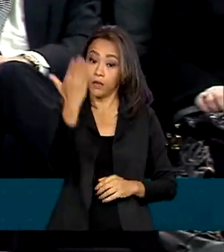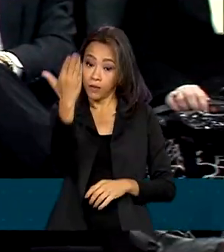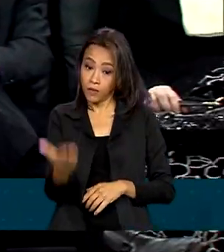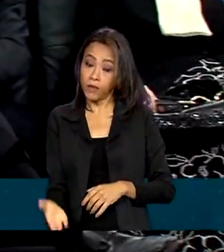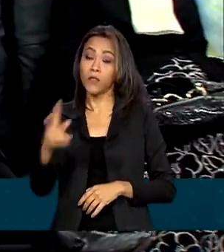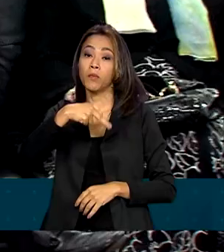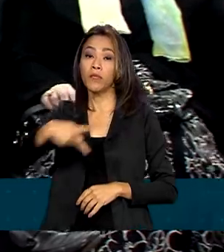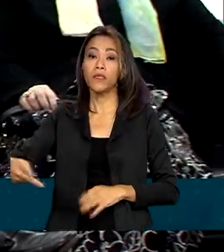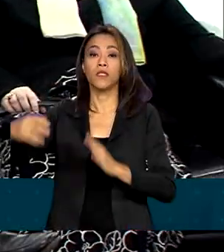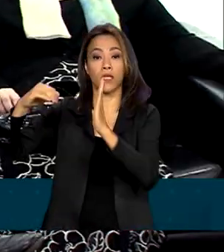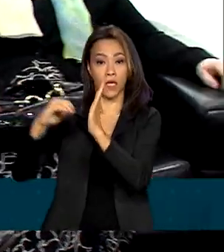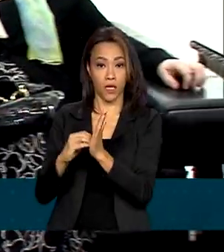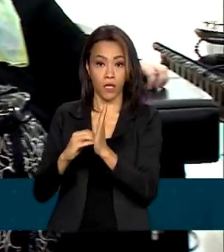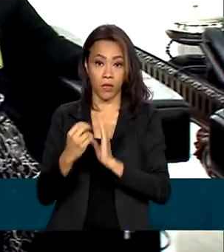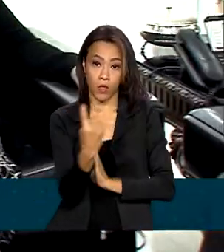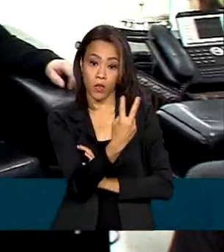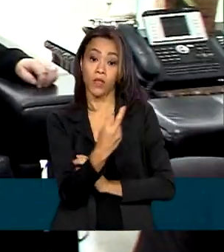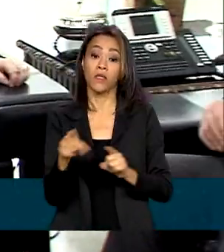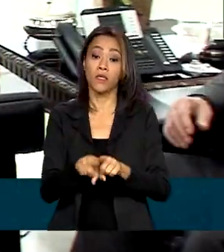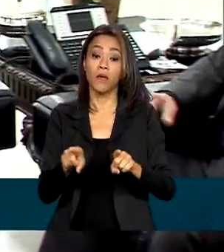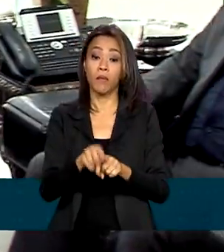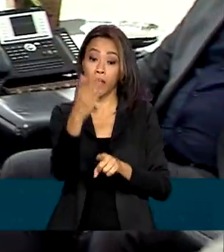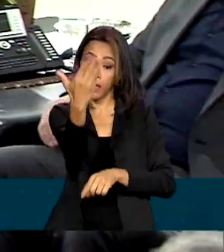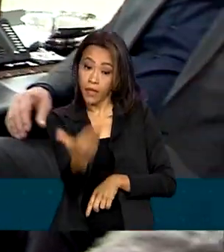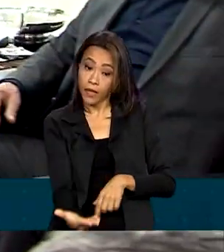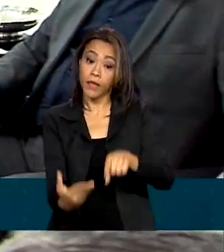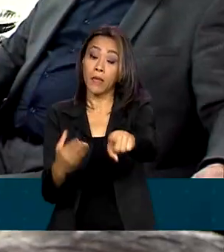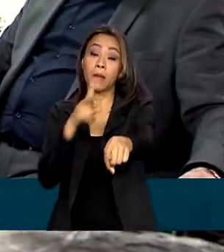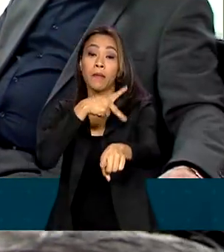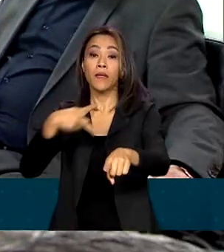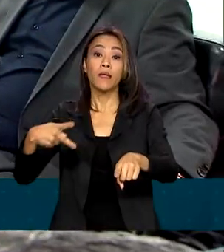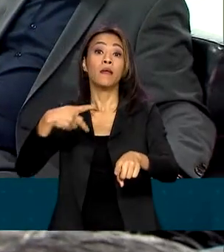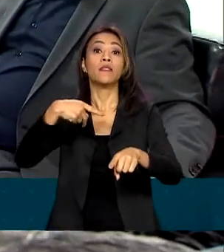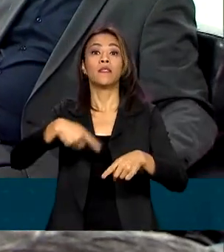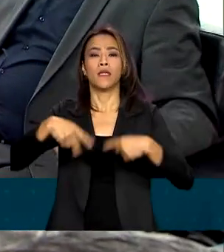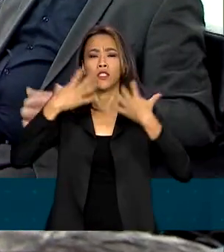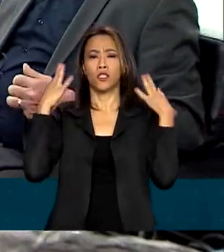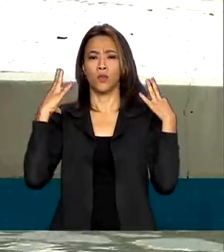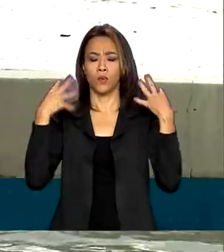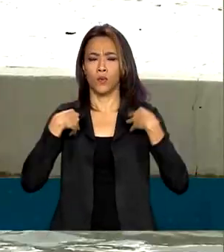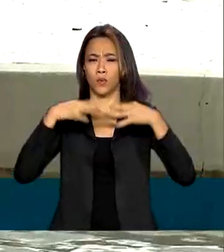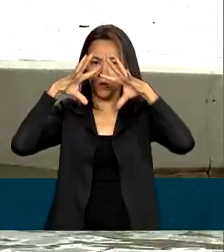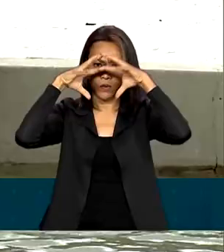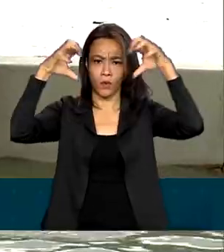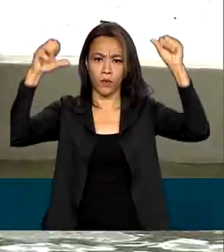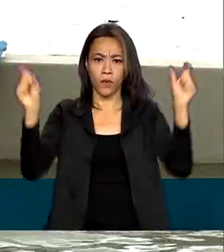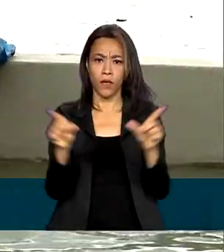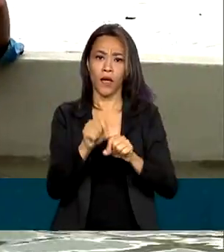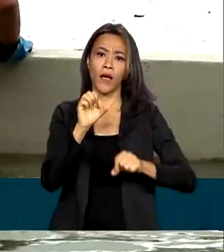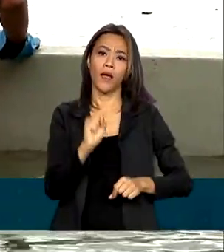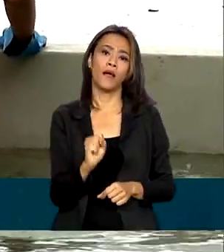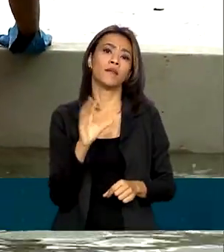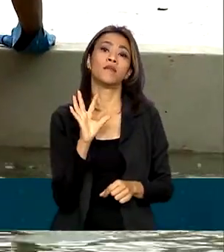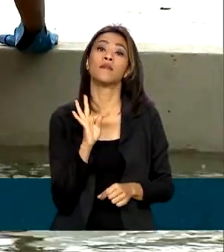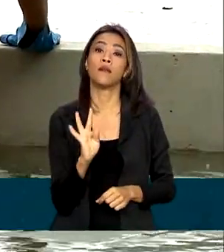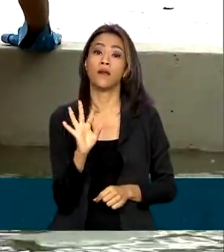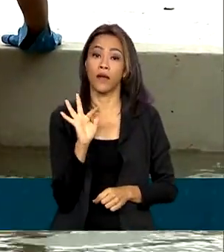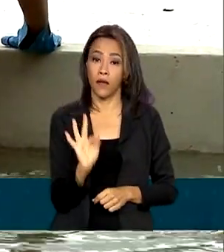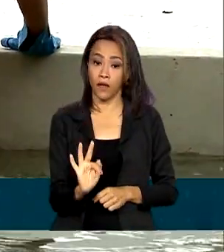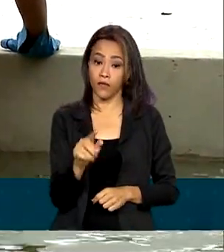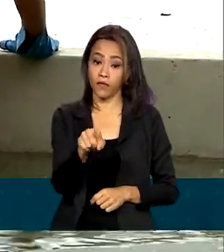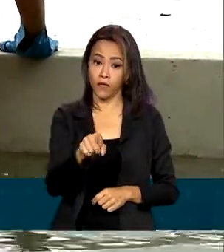Arthur Lira, presidente da Câmara, e Rosa Weber, presidente do Supremo Tribunal Federal. Durante todo o dia, servidores